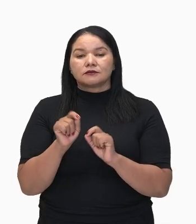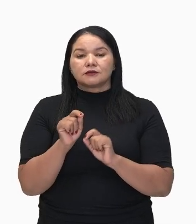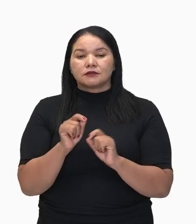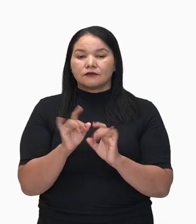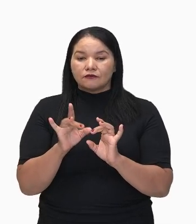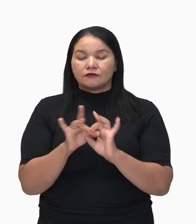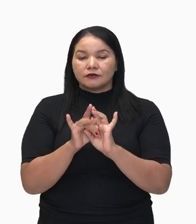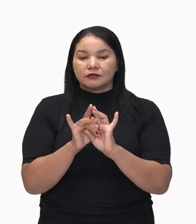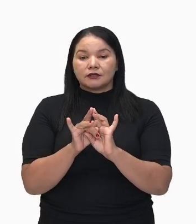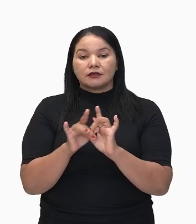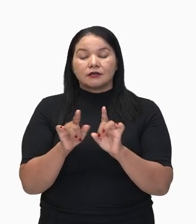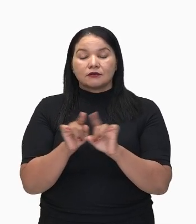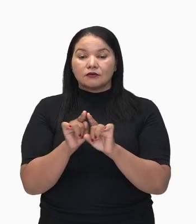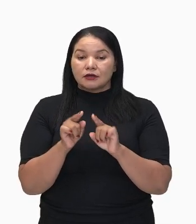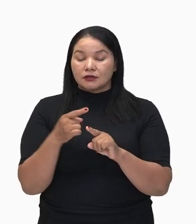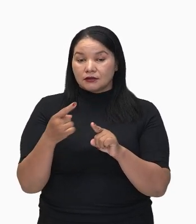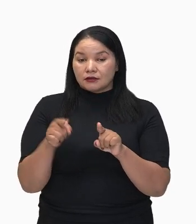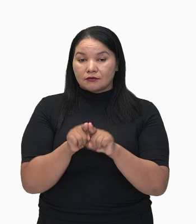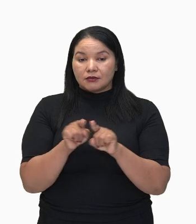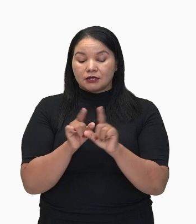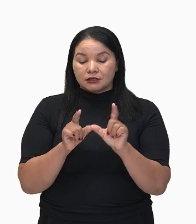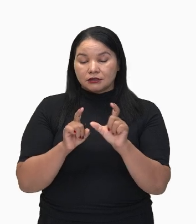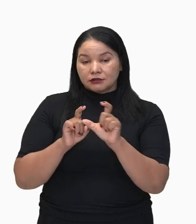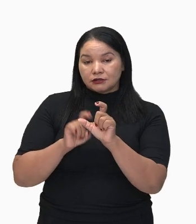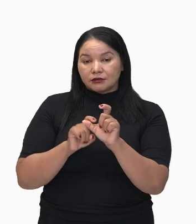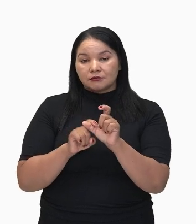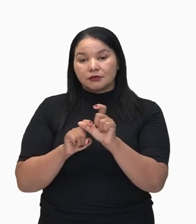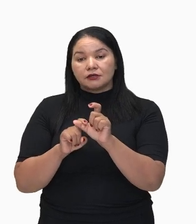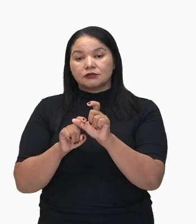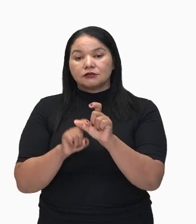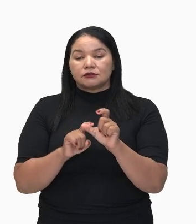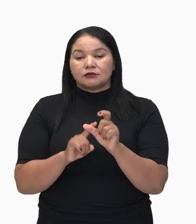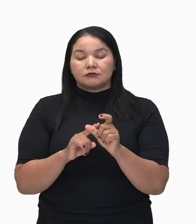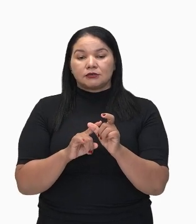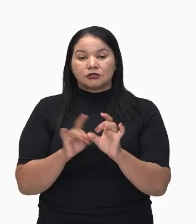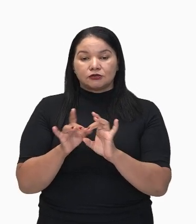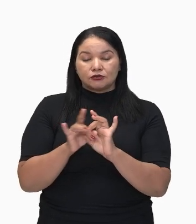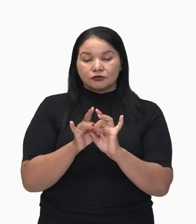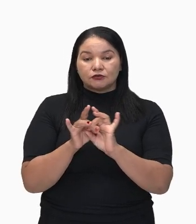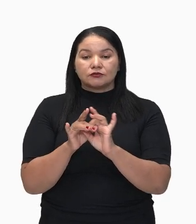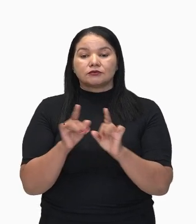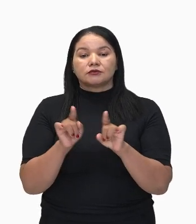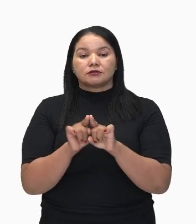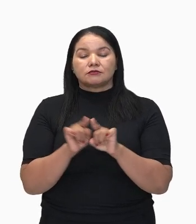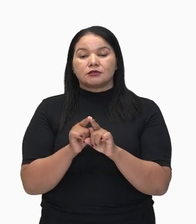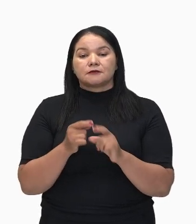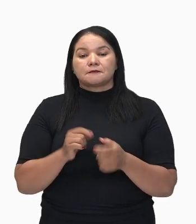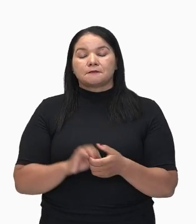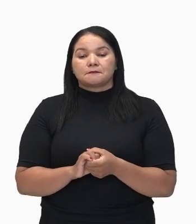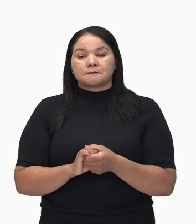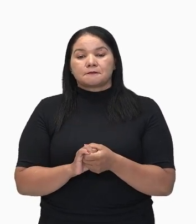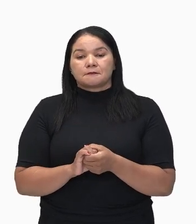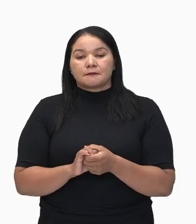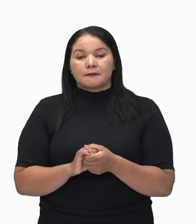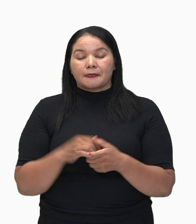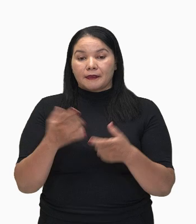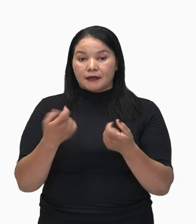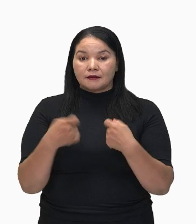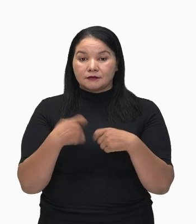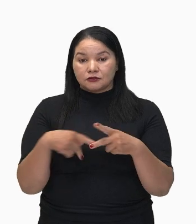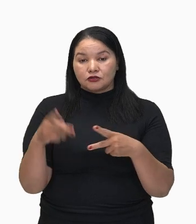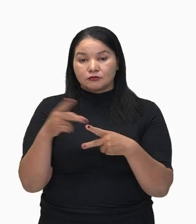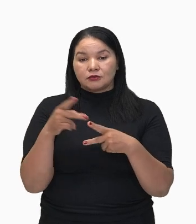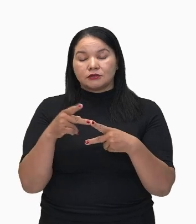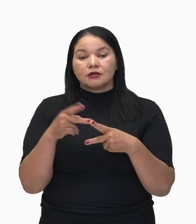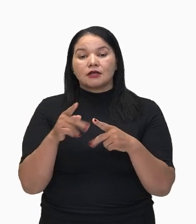ser dependentes esses dois, esses termos. Vão depender eles, entre eles, dessas preposições. Mas vão trazer o